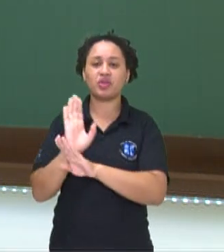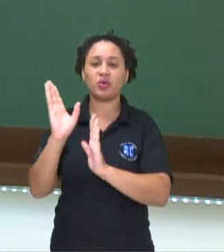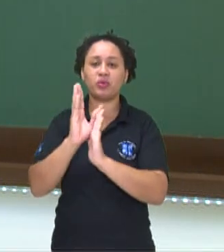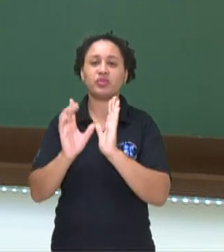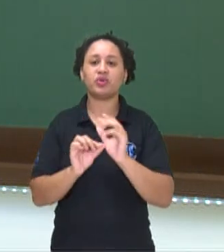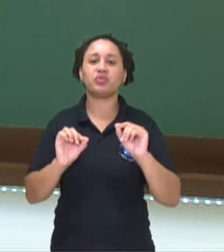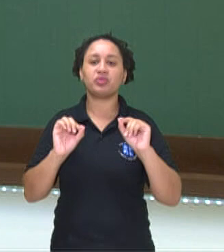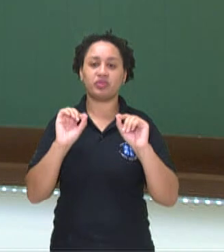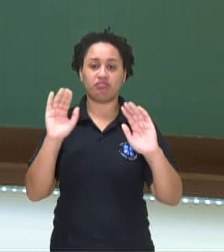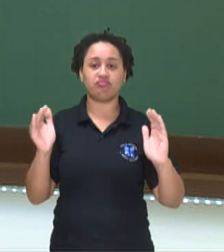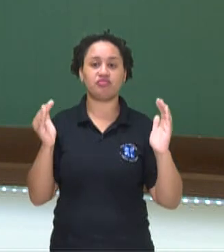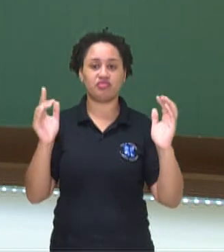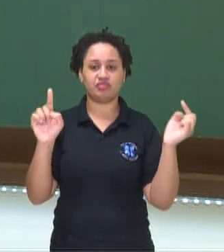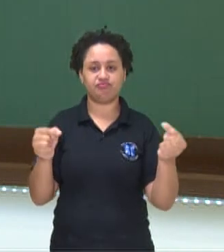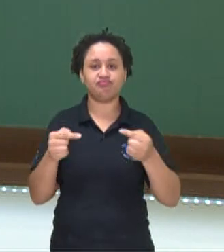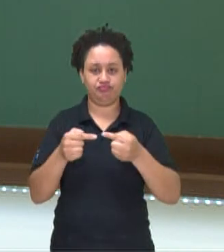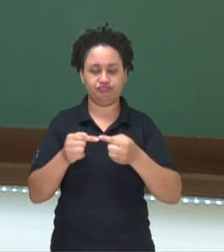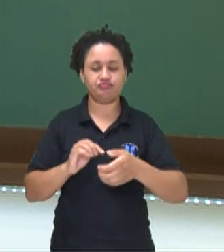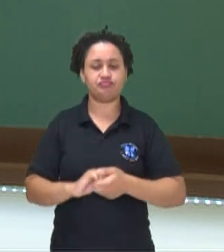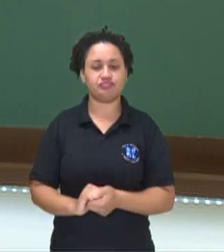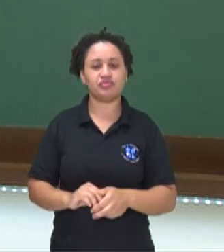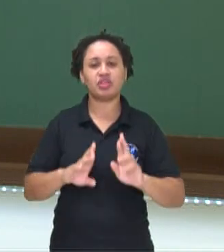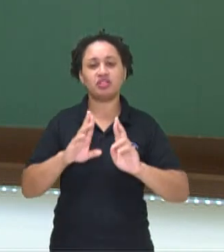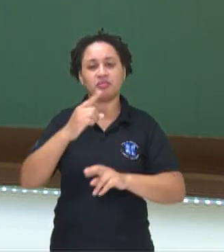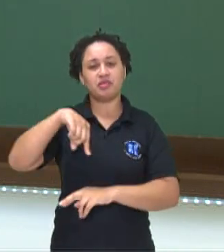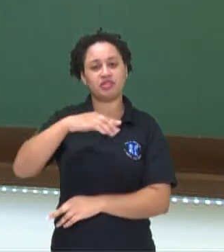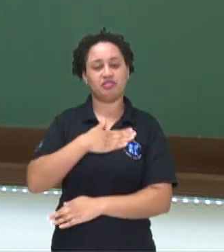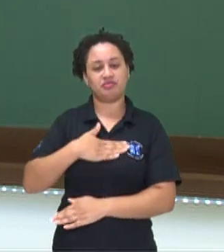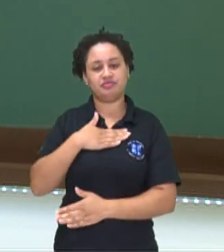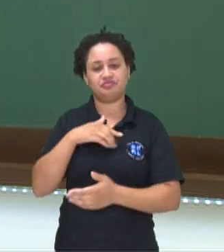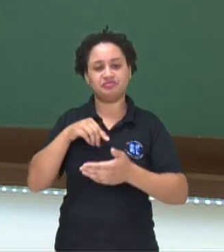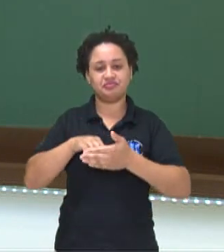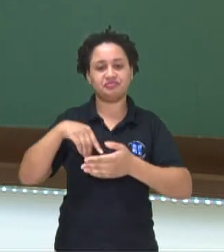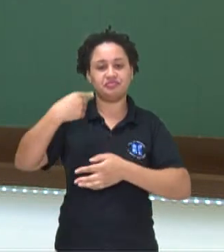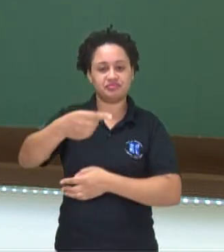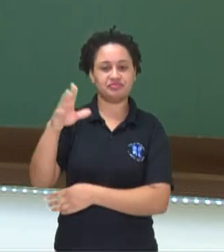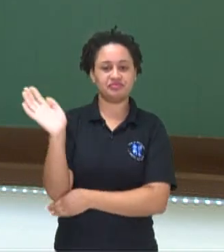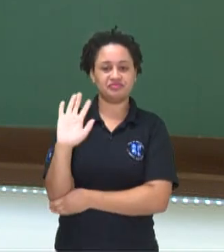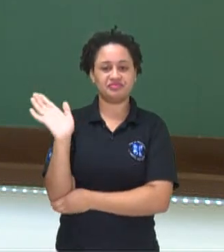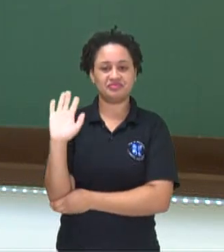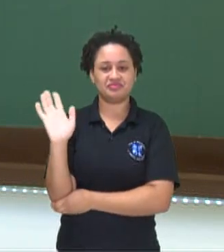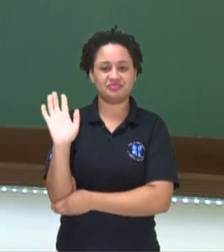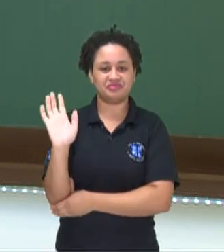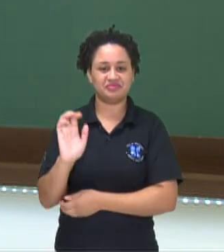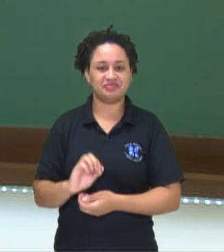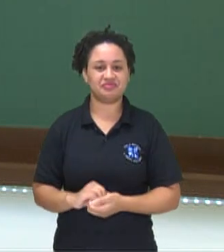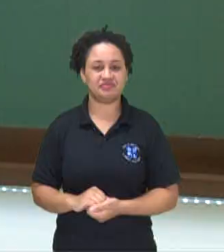nós falamos sobre função afim. Espero que vocês tenham gostado e até breve!